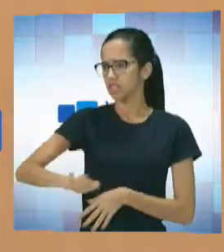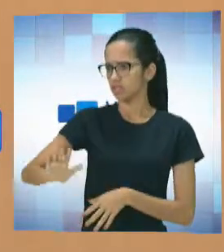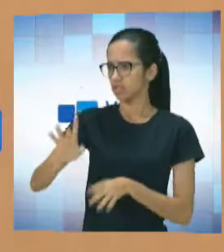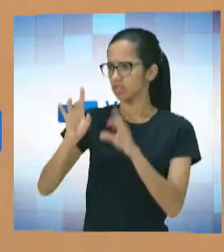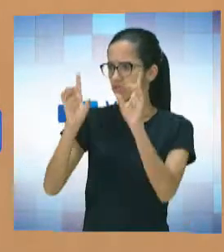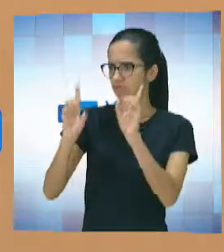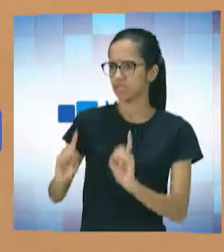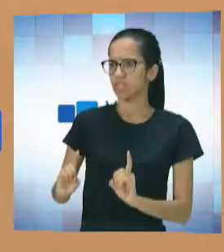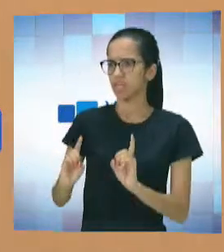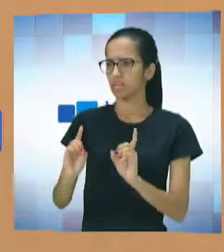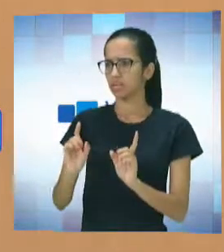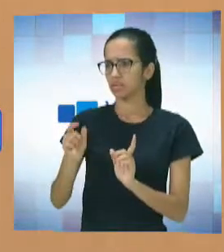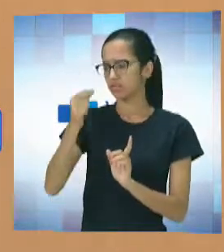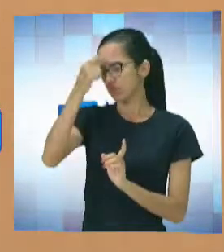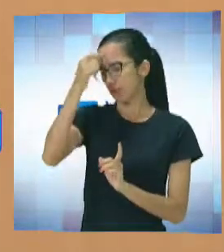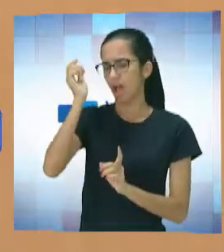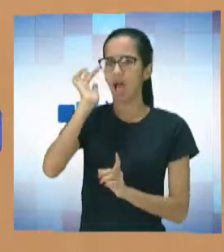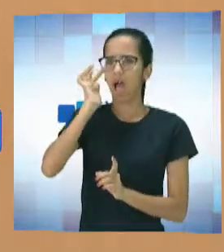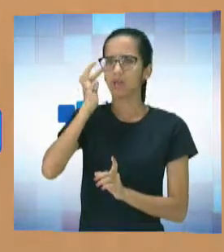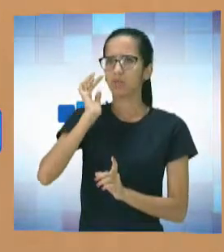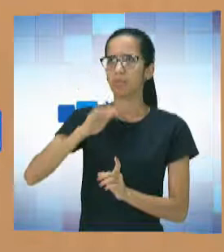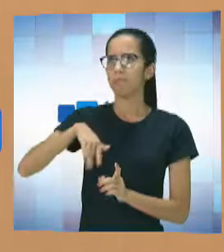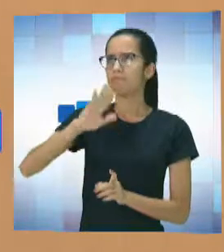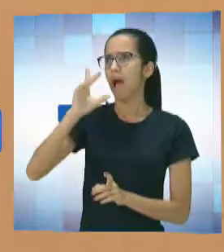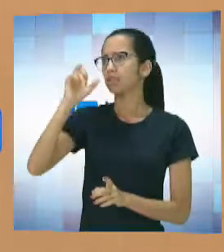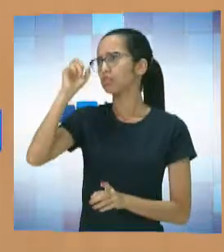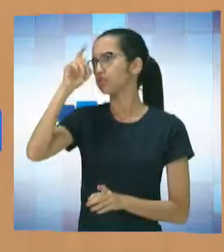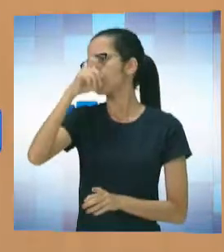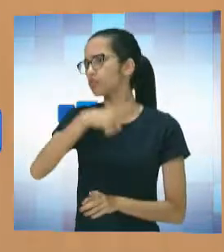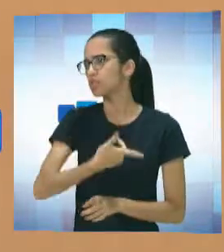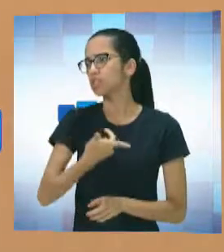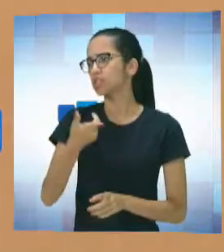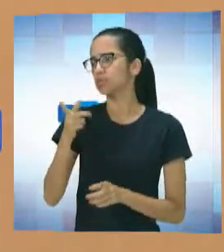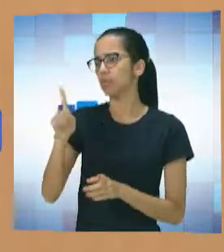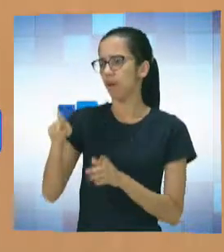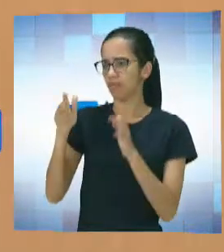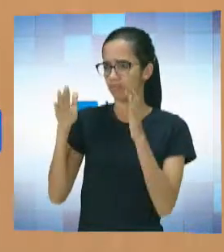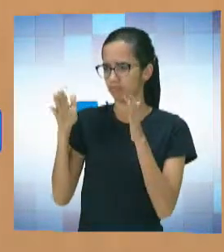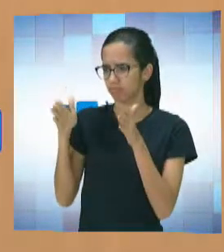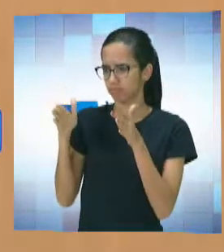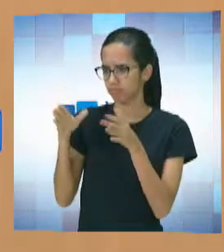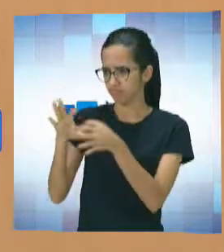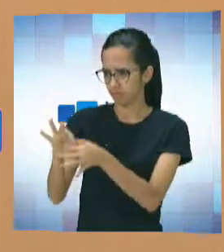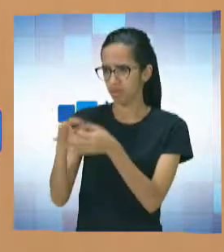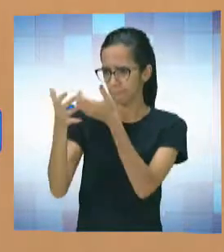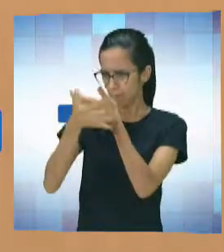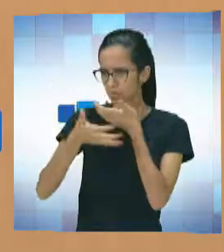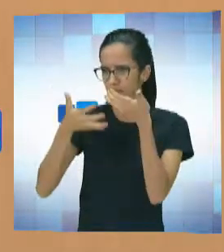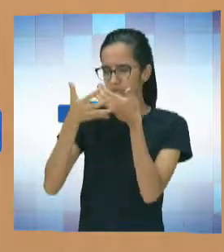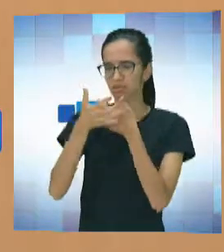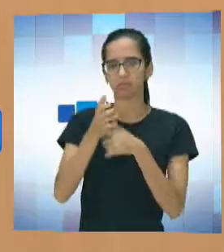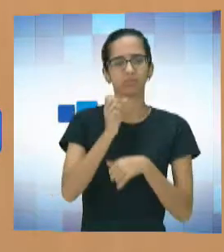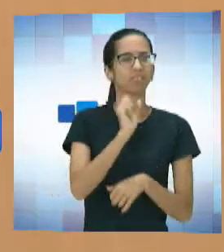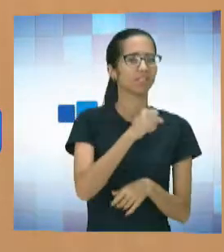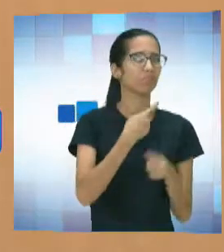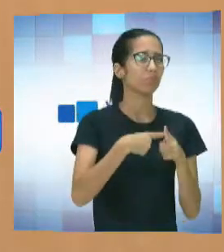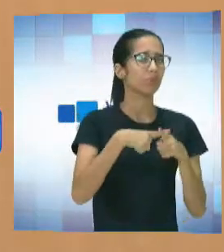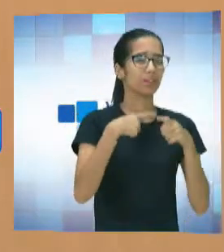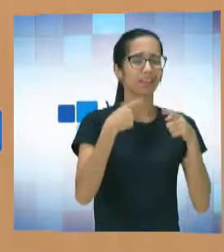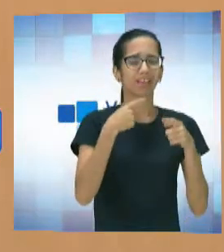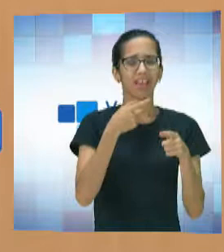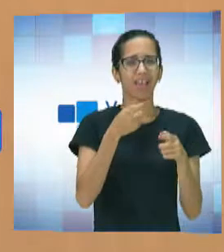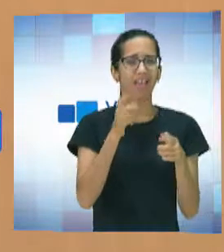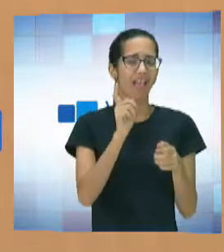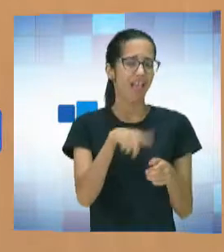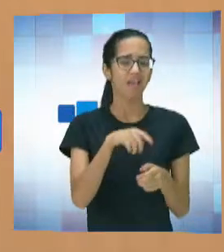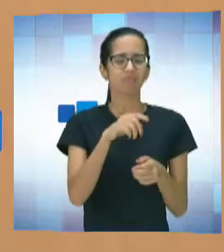sempre acha que o campo mais difícil de trabalhar é exatamente nessa área aí, né? É porque envolve muito a questão cognitiva, a